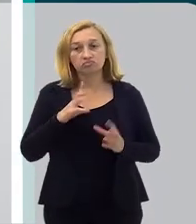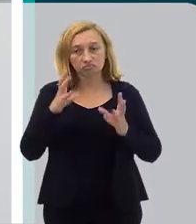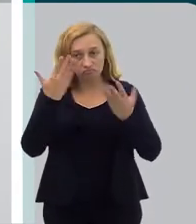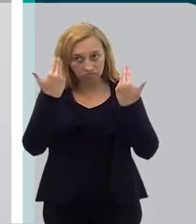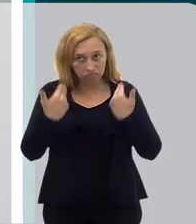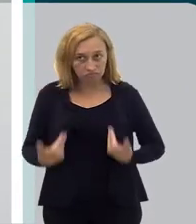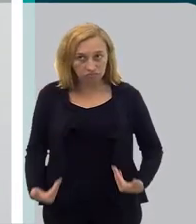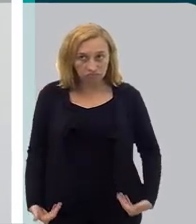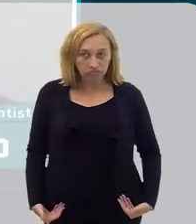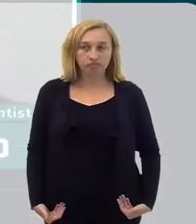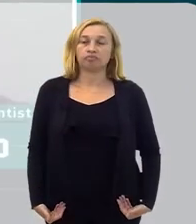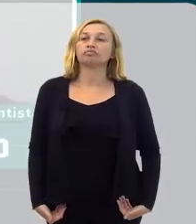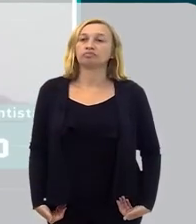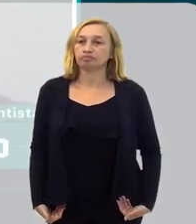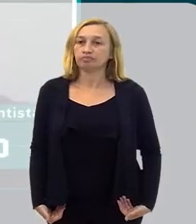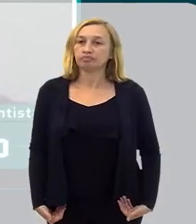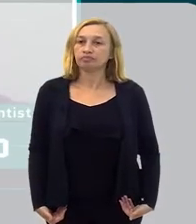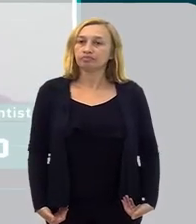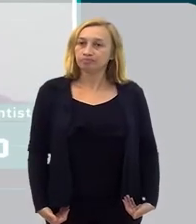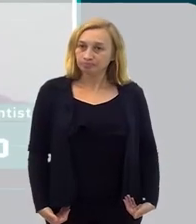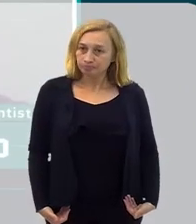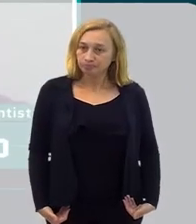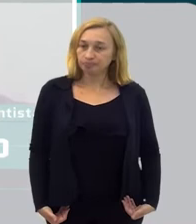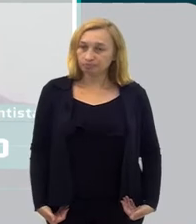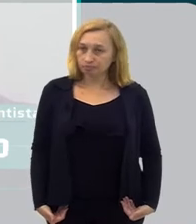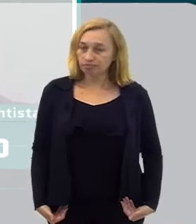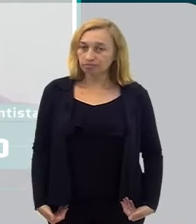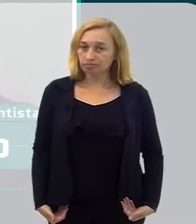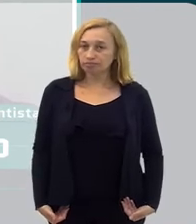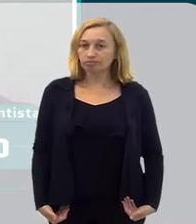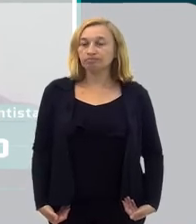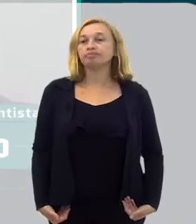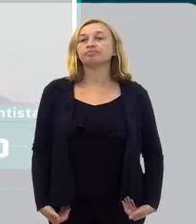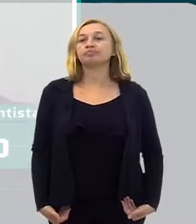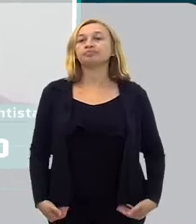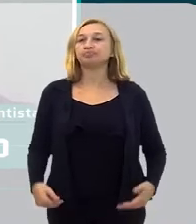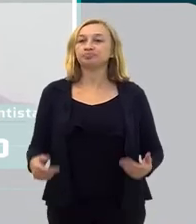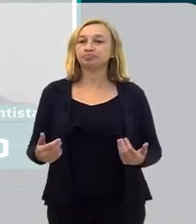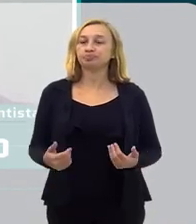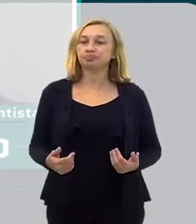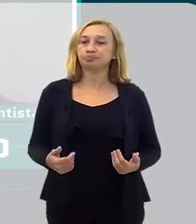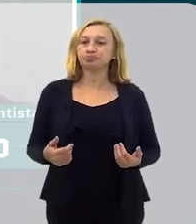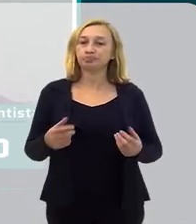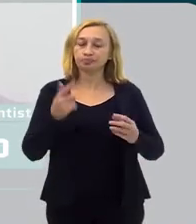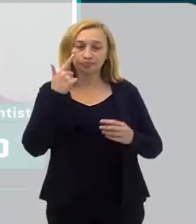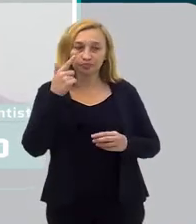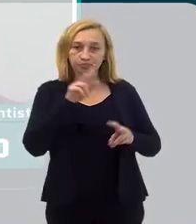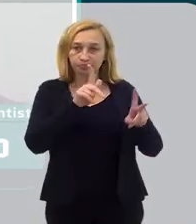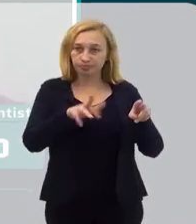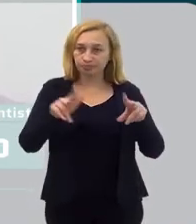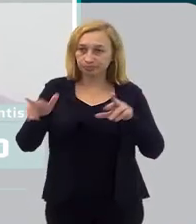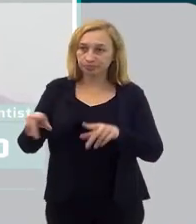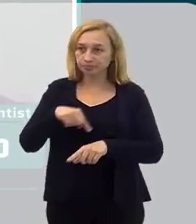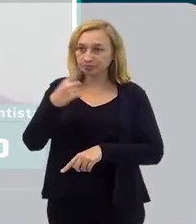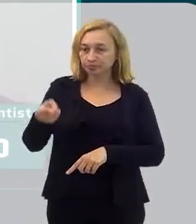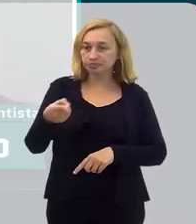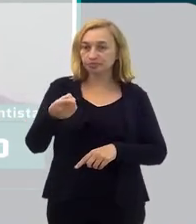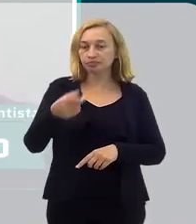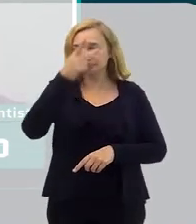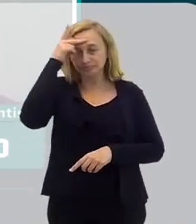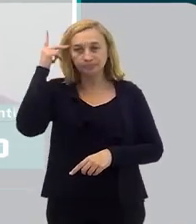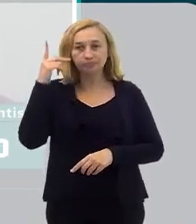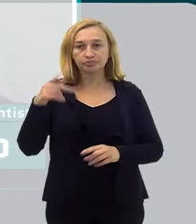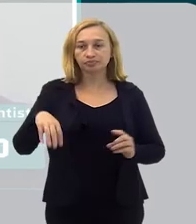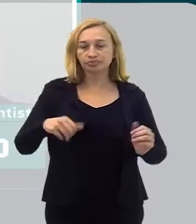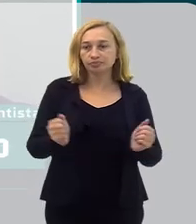físico, né? Eu sou um corpo que, através desse corpo, eu experiencio a vida com as outras pessoas ao